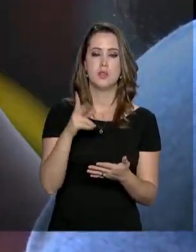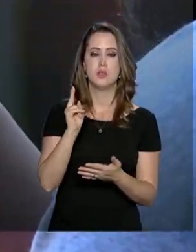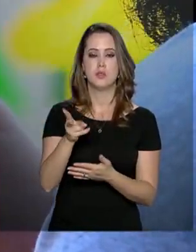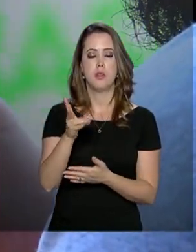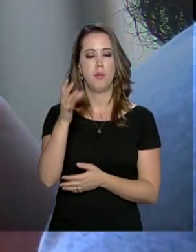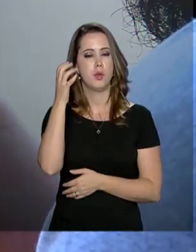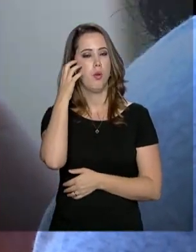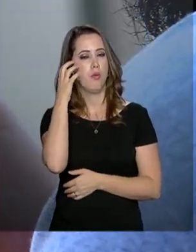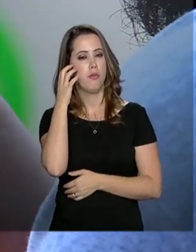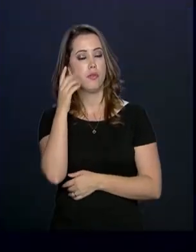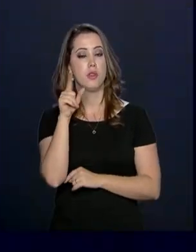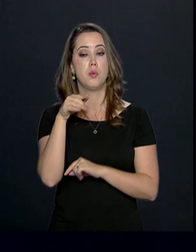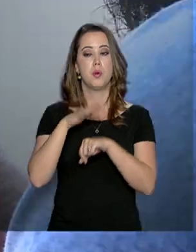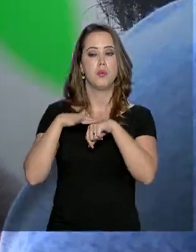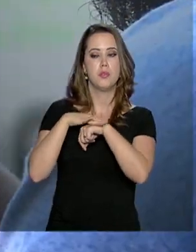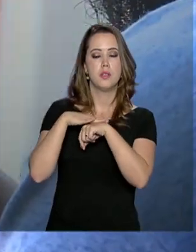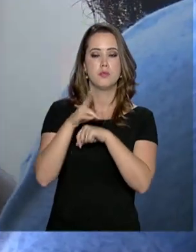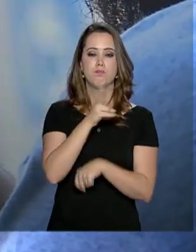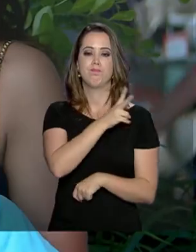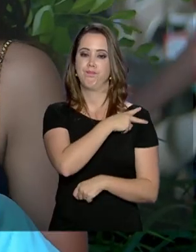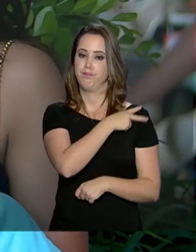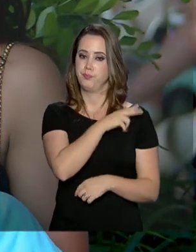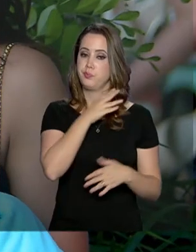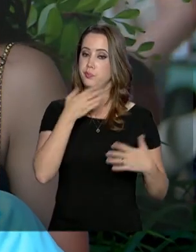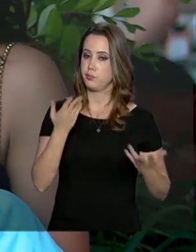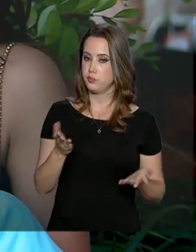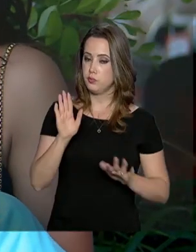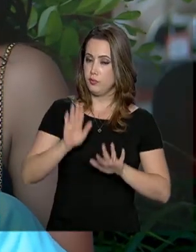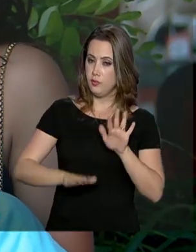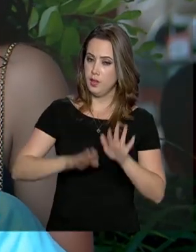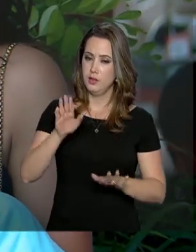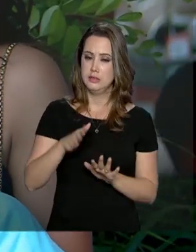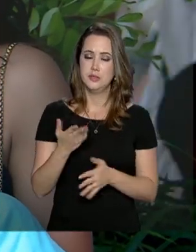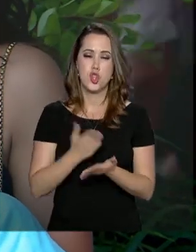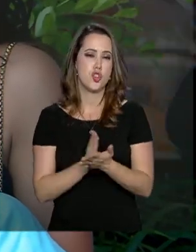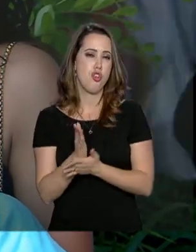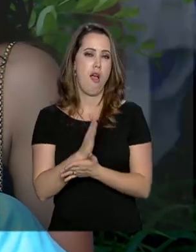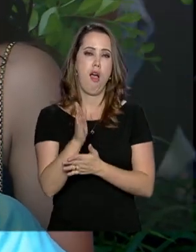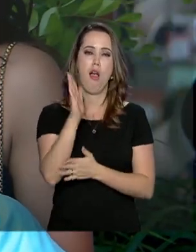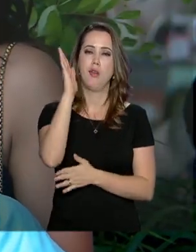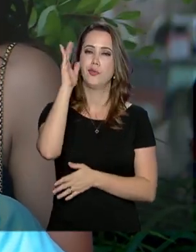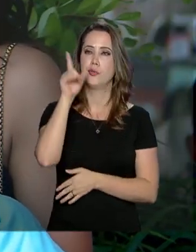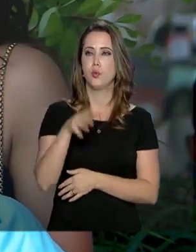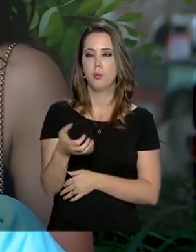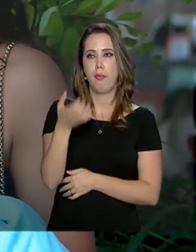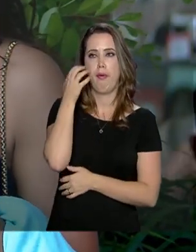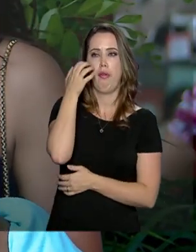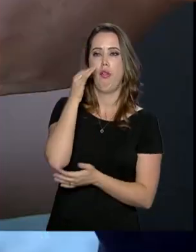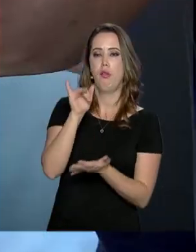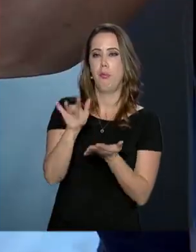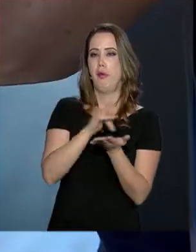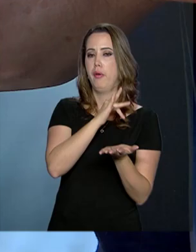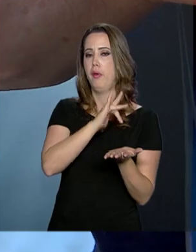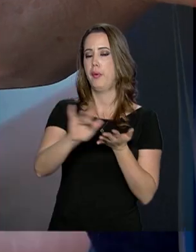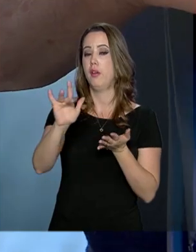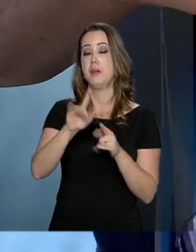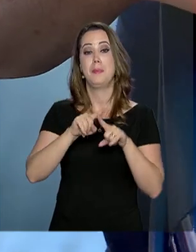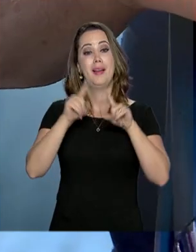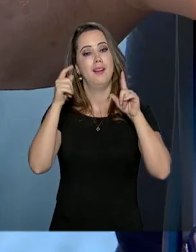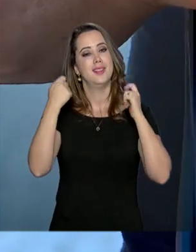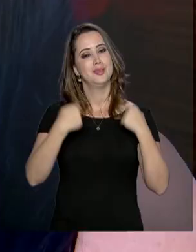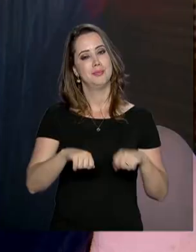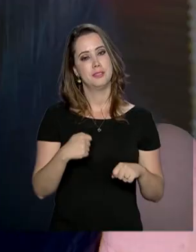sai do ouvido para aquela conversa com o chefe. Às vezes, é até chato ficar tanto tempo conectado, mas é